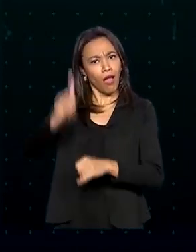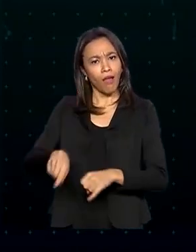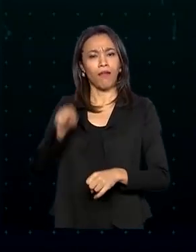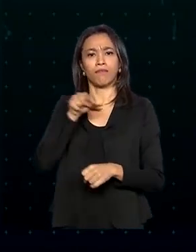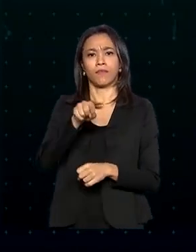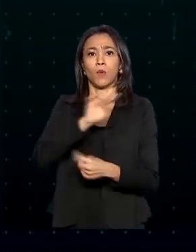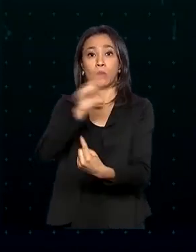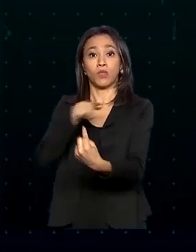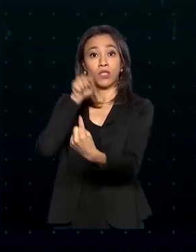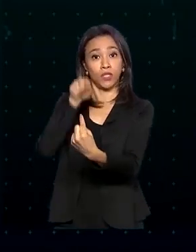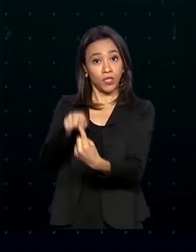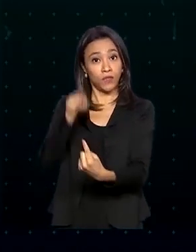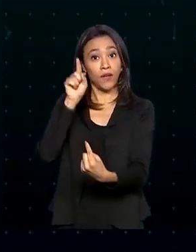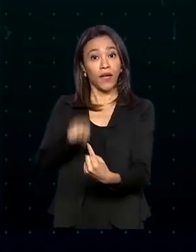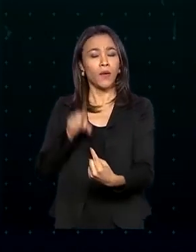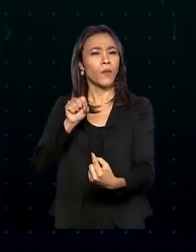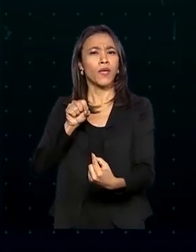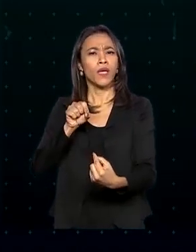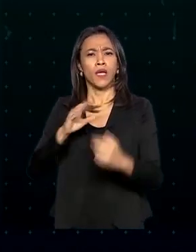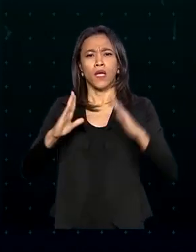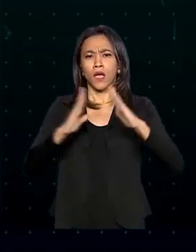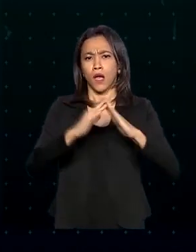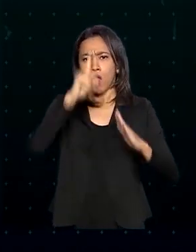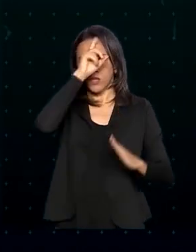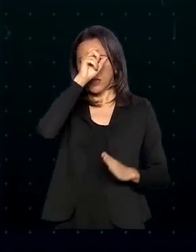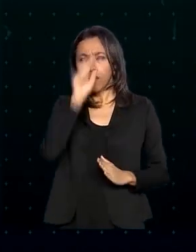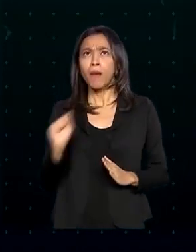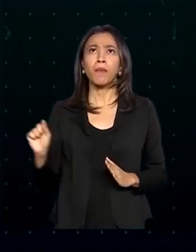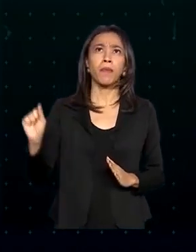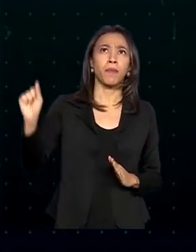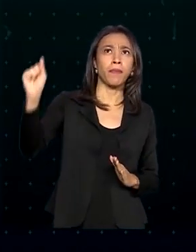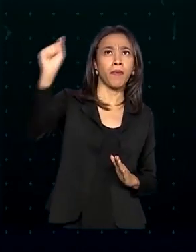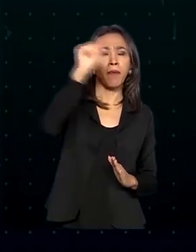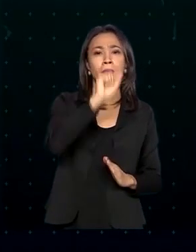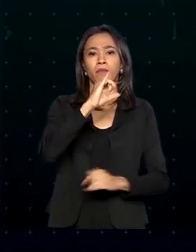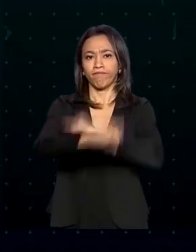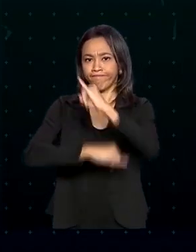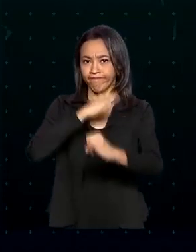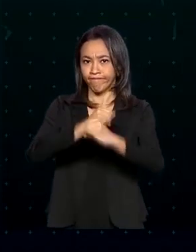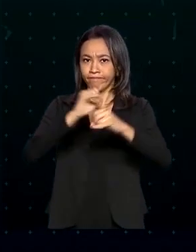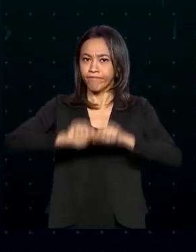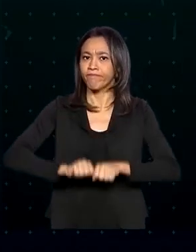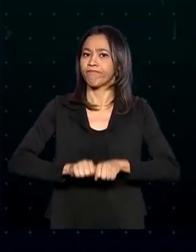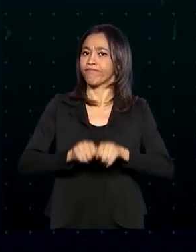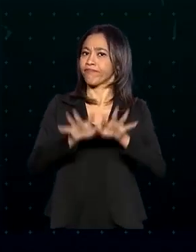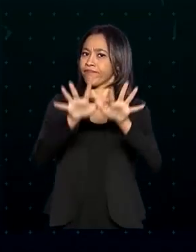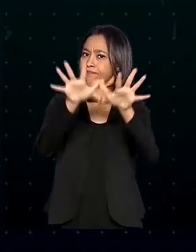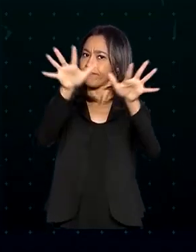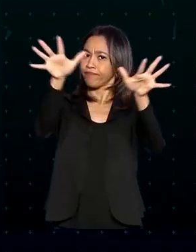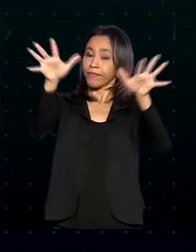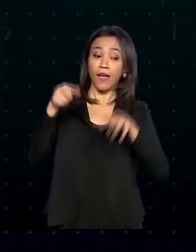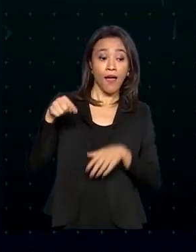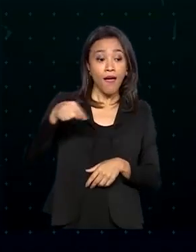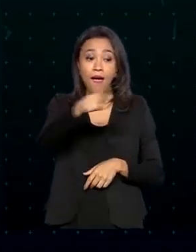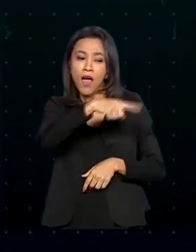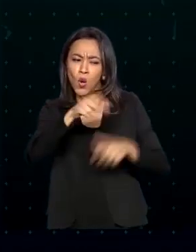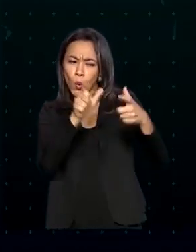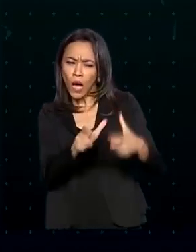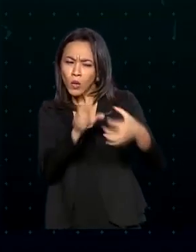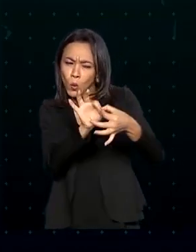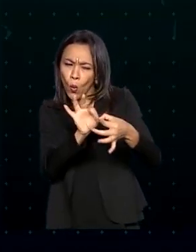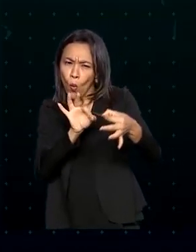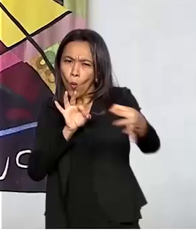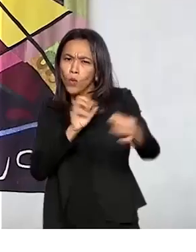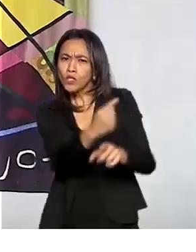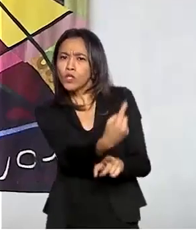A ideia é interligar as unidades básicas de saúde de todo o país e conectar aquelas que estão em áreas mais